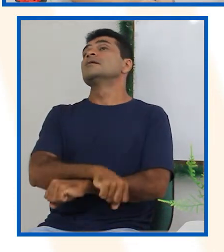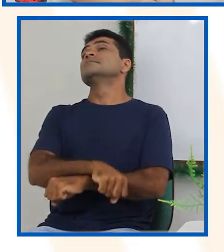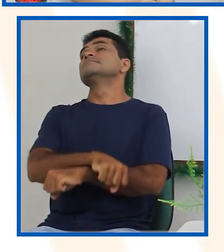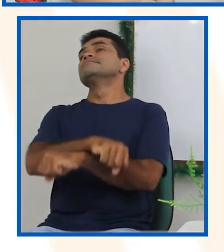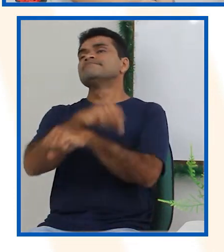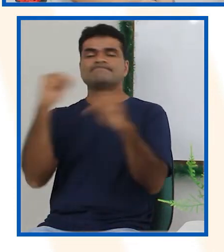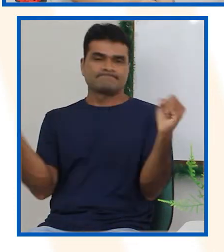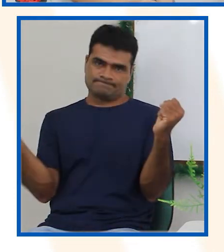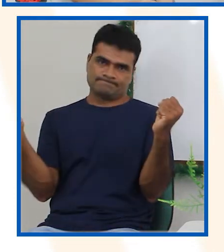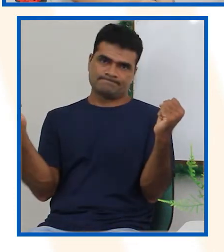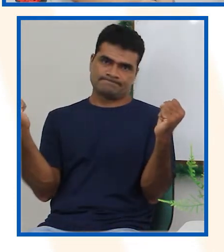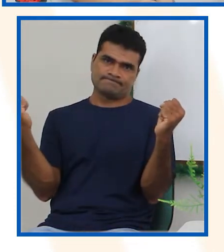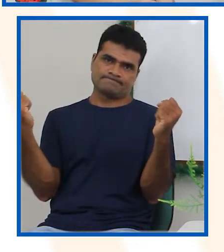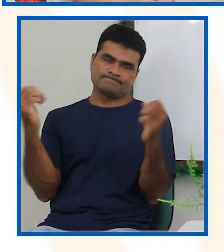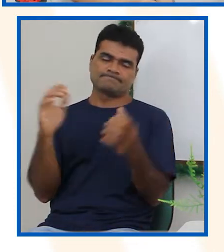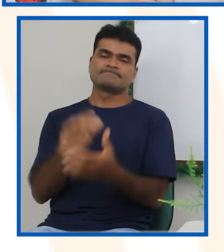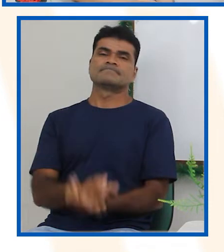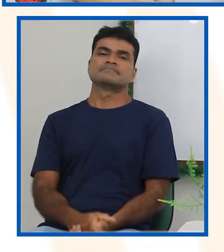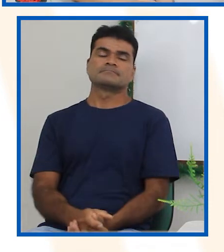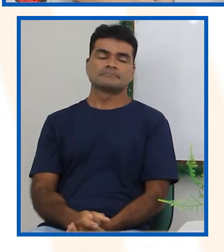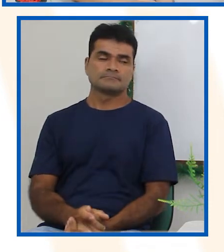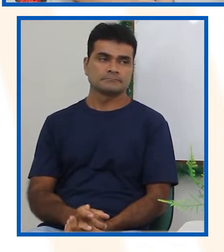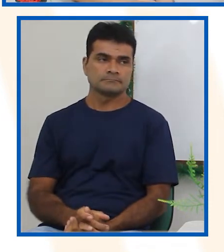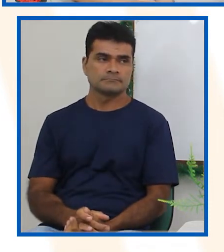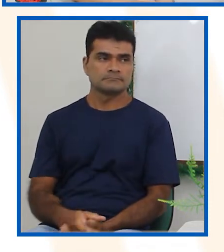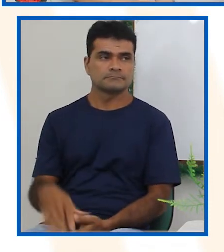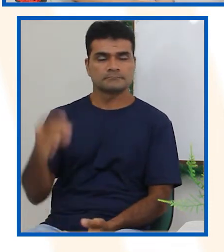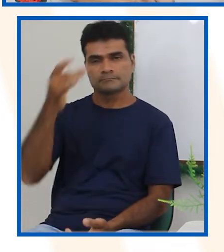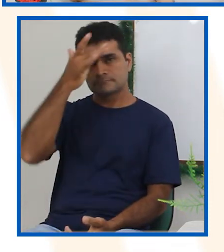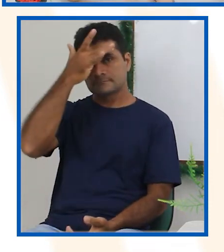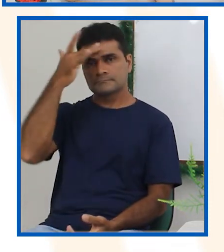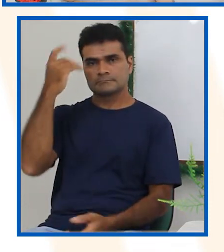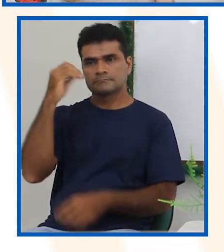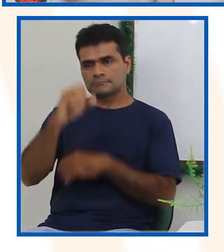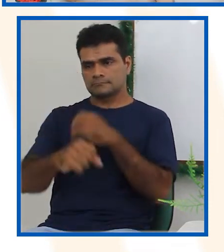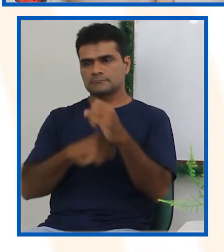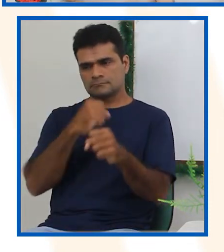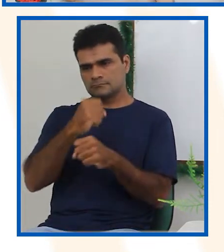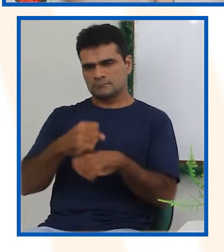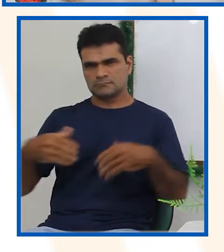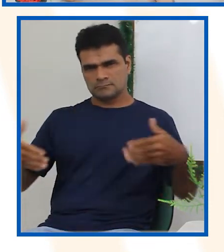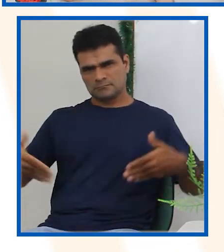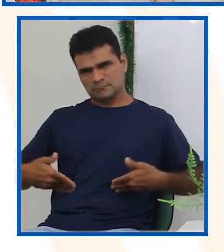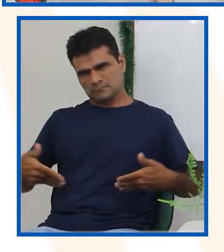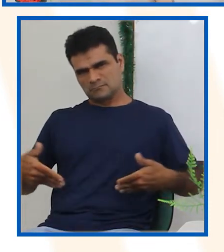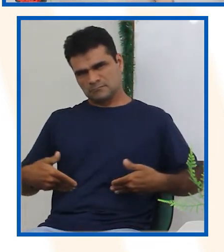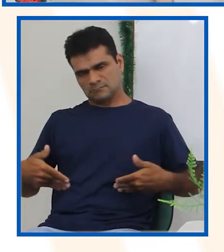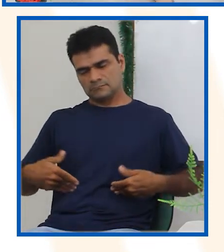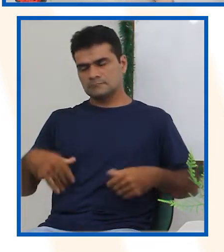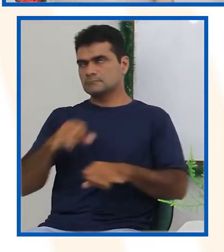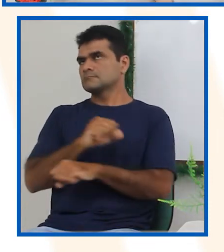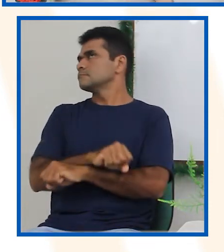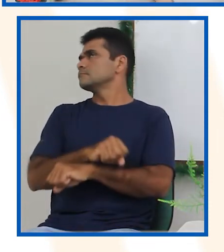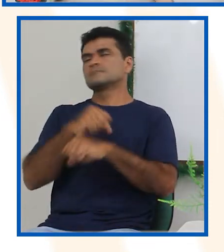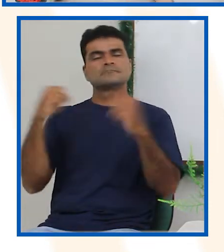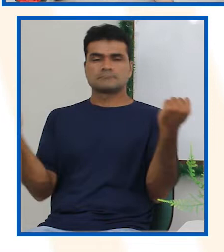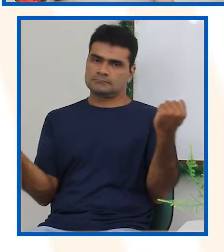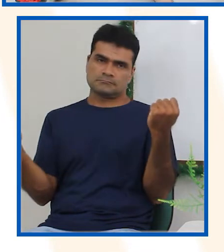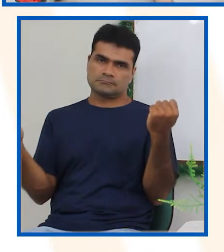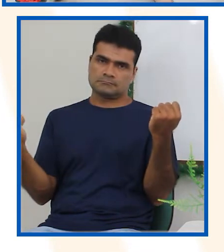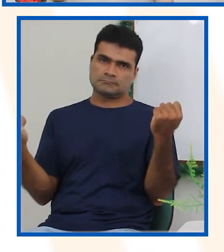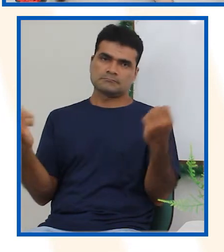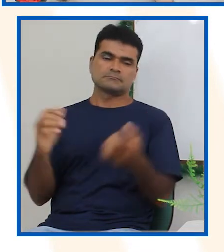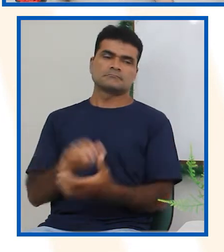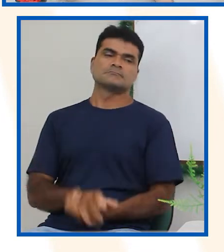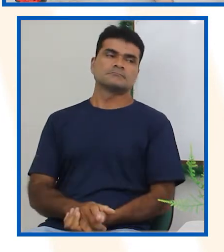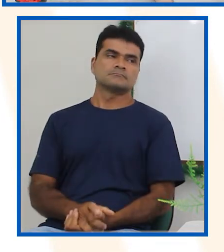É impossível acontecer, não é? Olha só. Vamos conferir. É impossível. Um dia que a gente fica sem